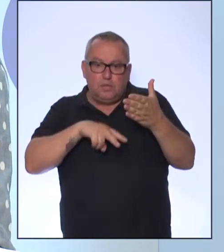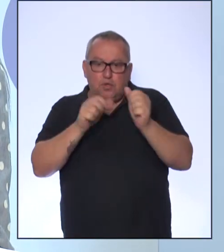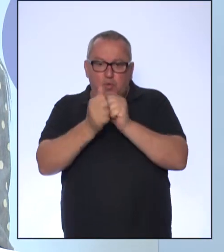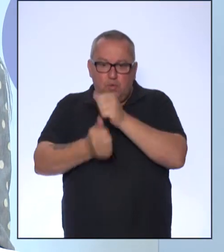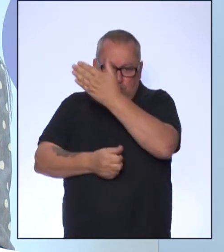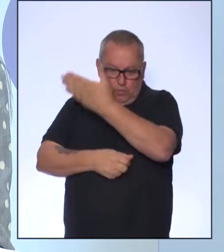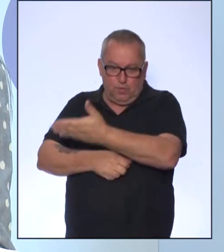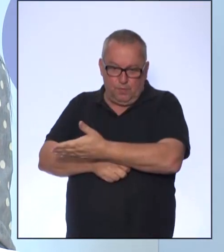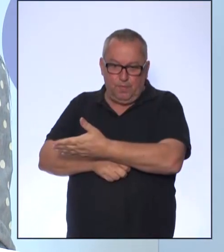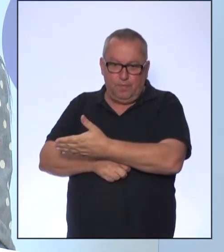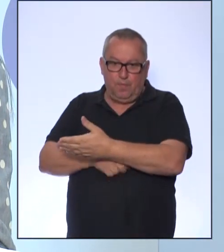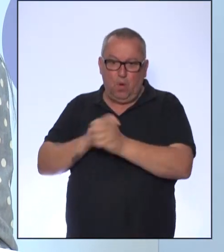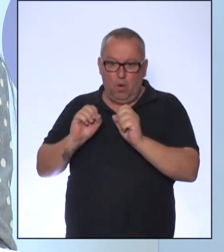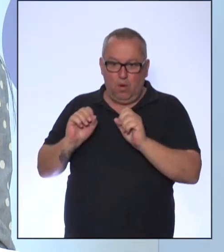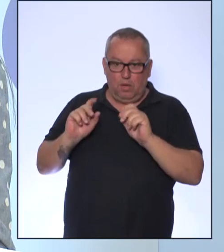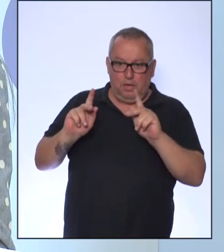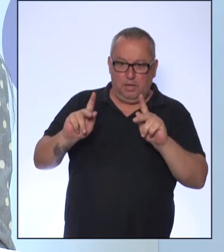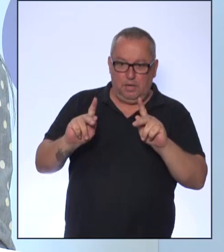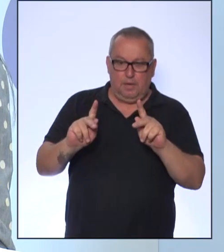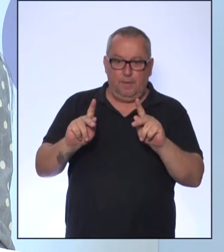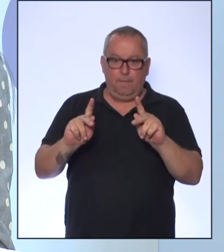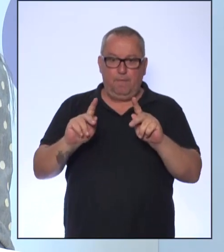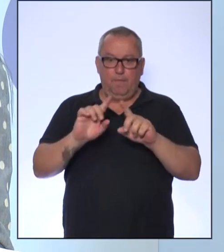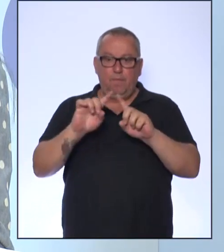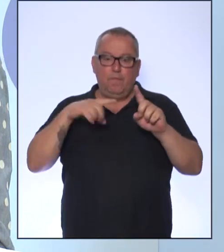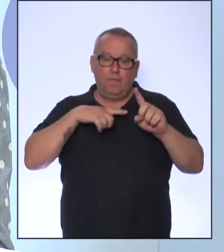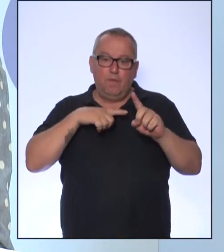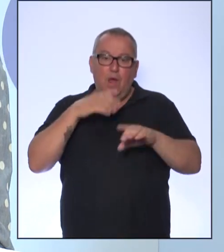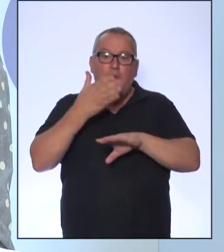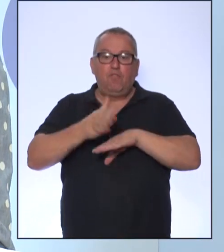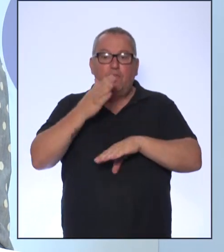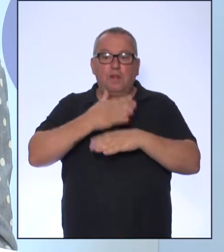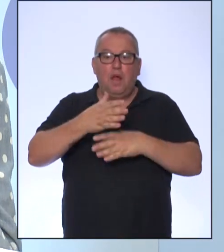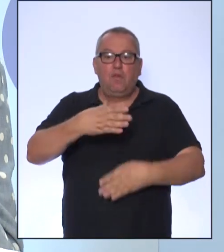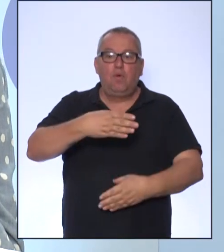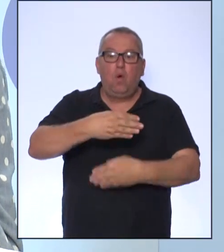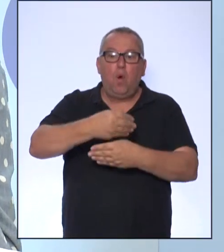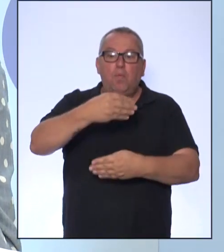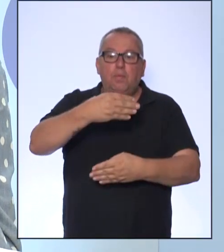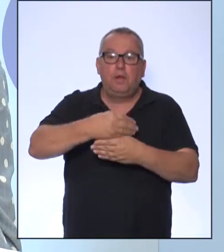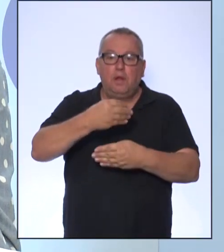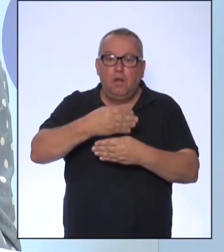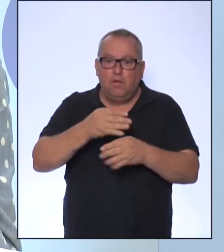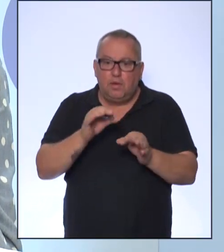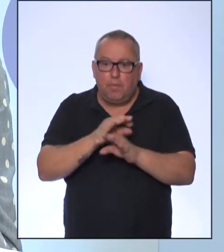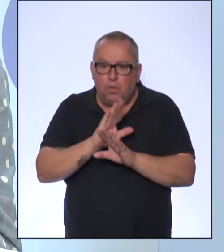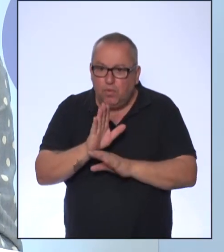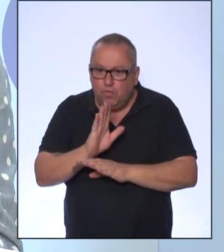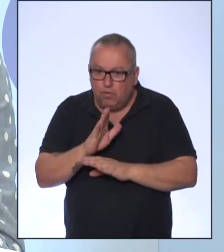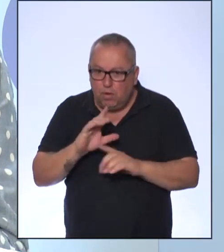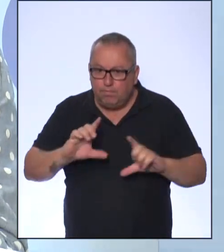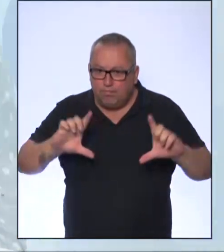leitura aí. Está ok? Então, ele está aí com uma atividade complementar, já está na tela aí para vocês.